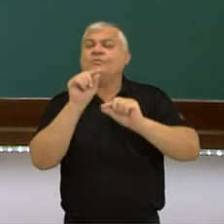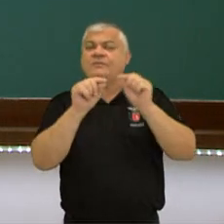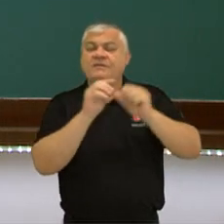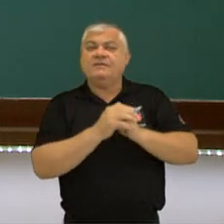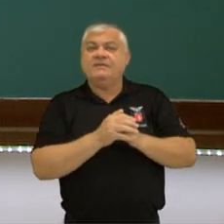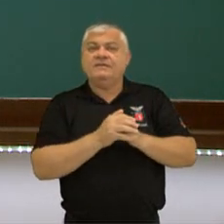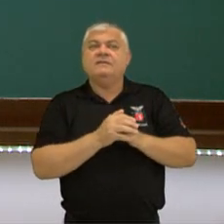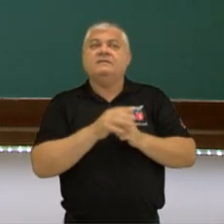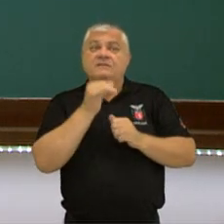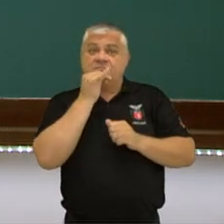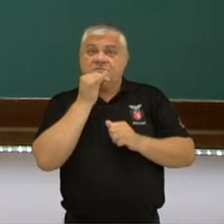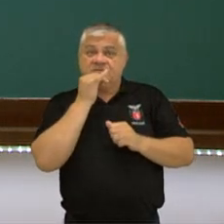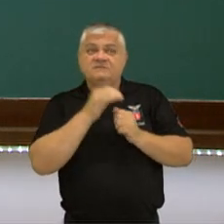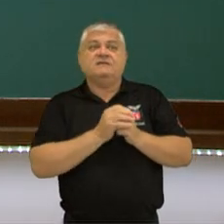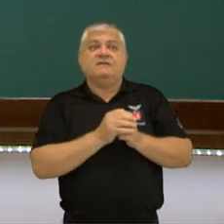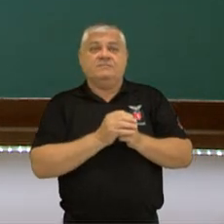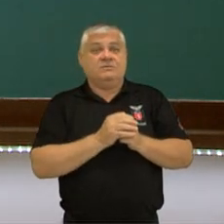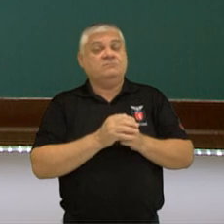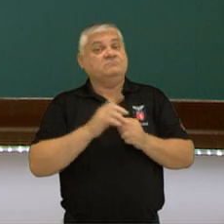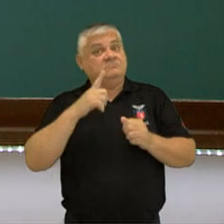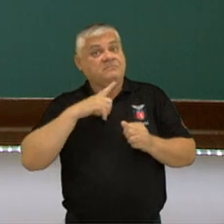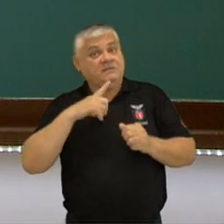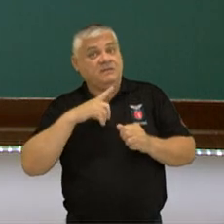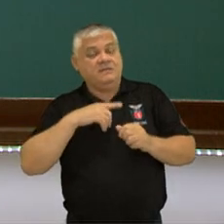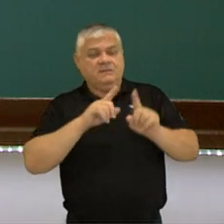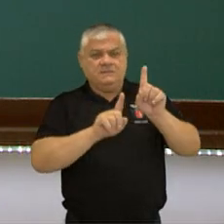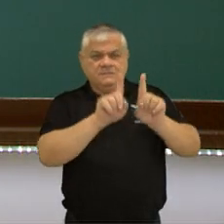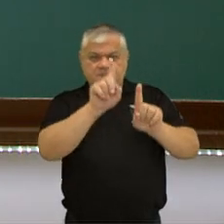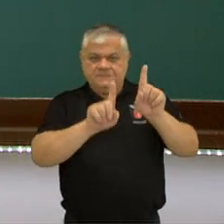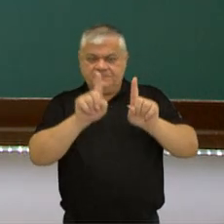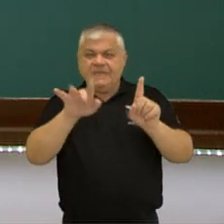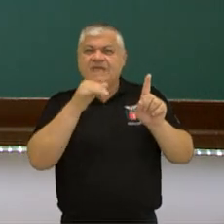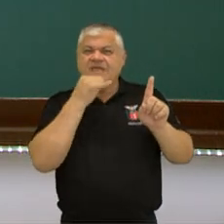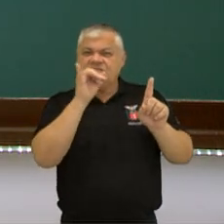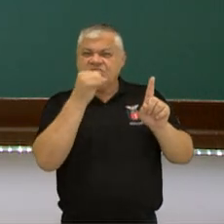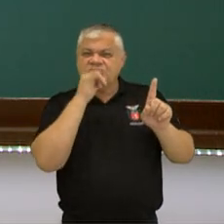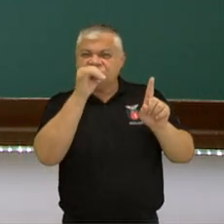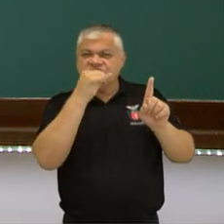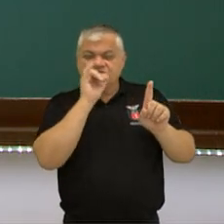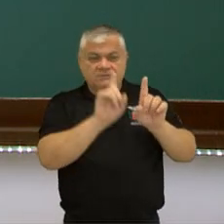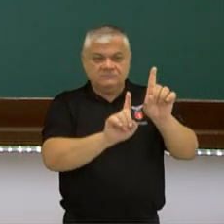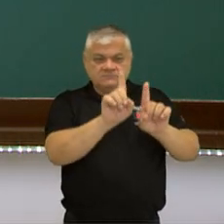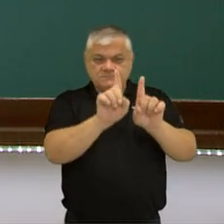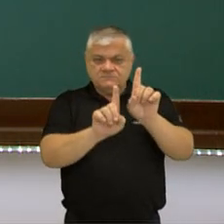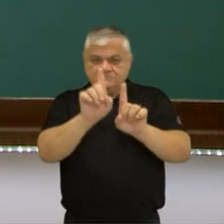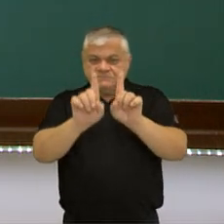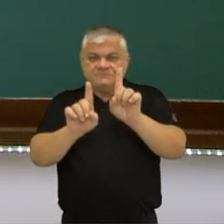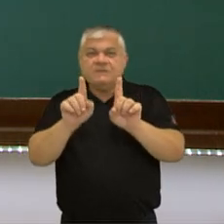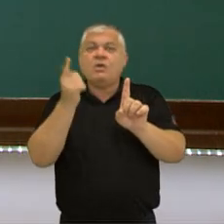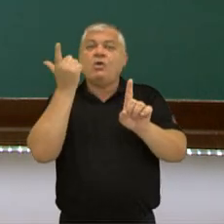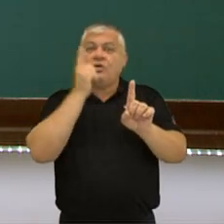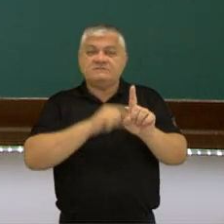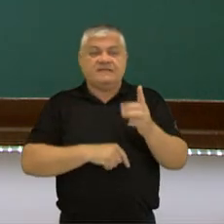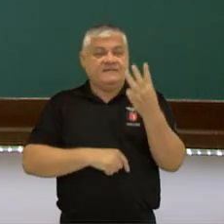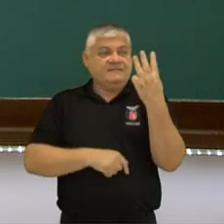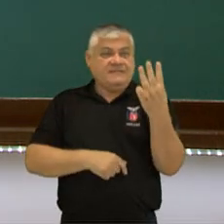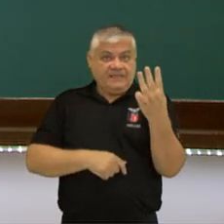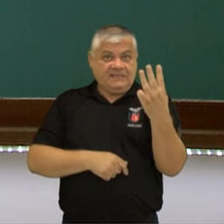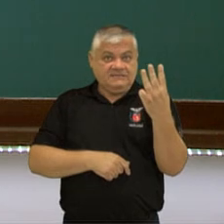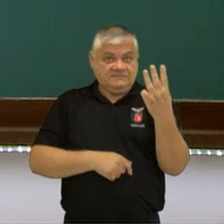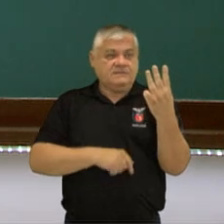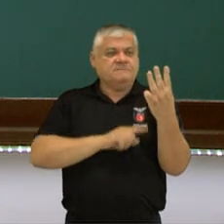excitação eletrônica, por meio de excitação de energia, ele consegue obter três orbitais P